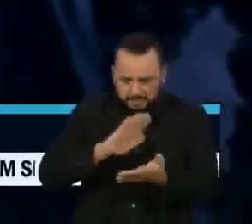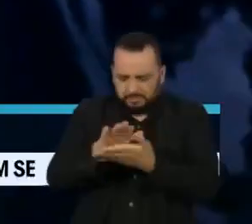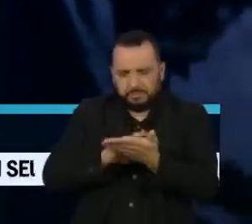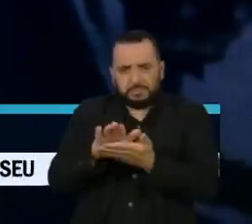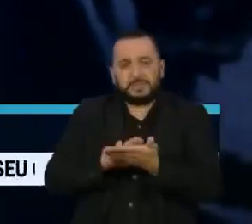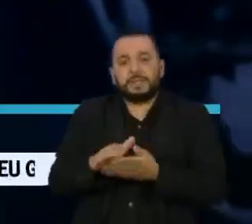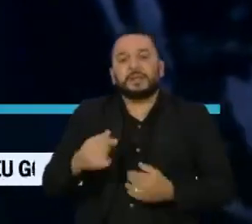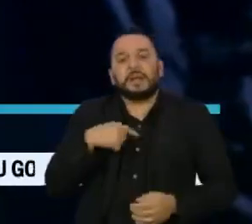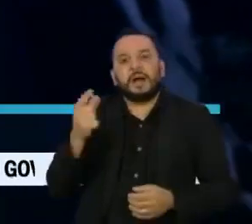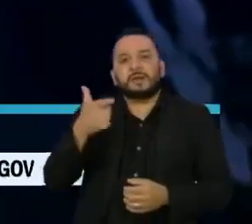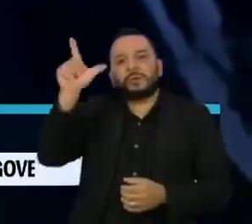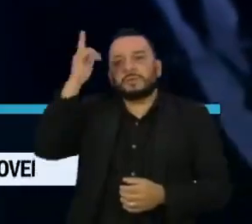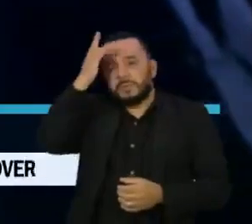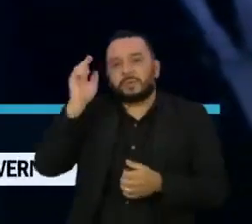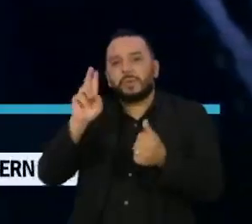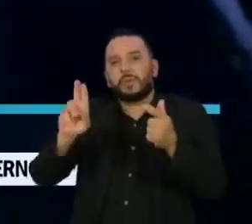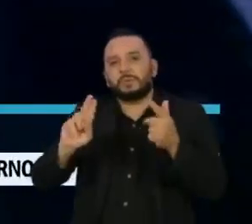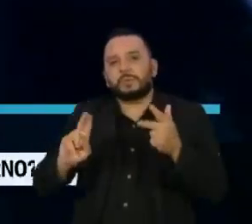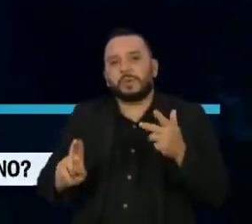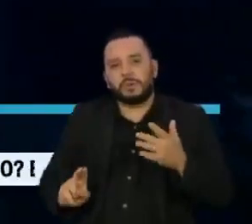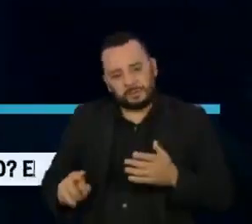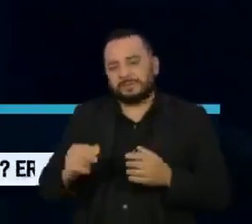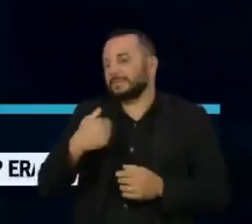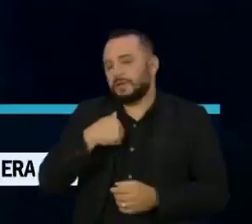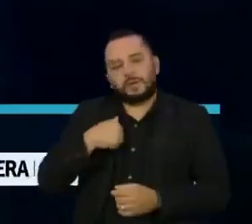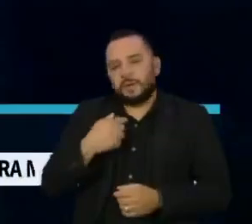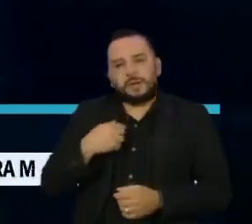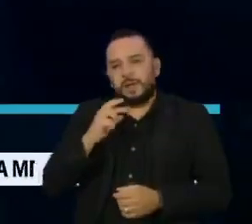Os demais mencionados na reportagem não responderam aos nossos contatos.